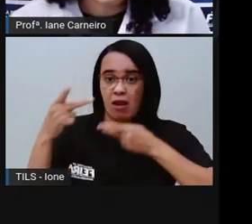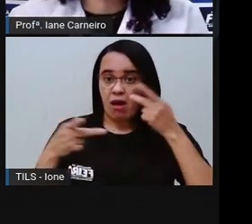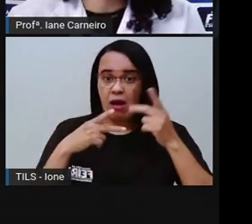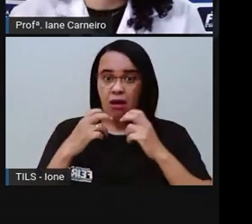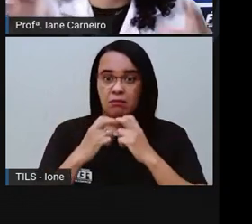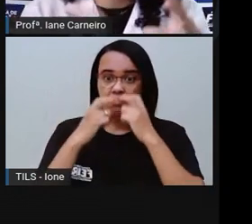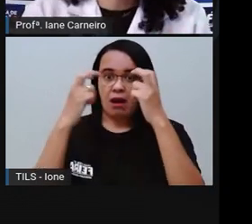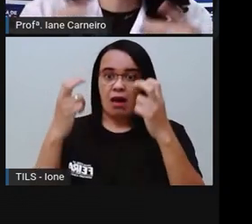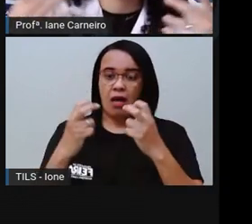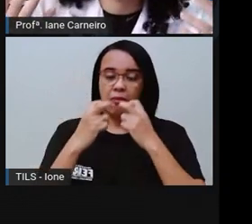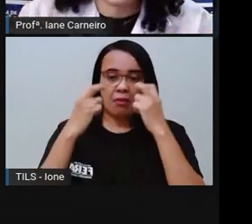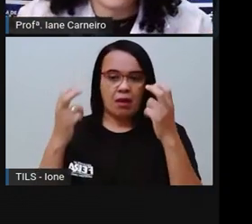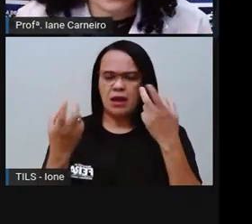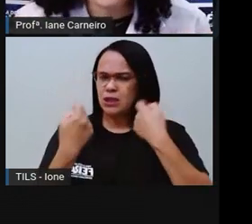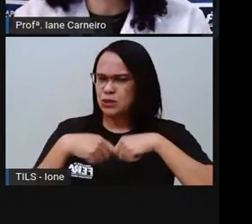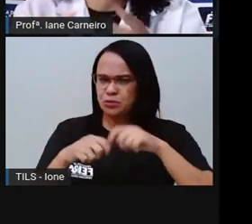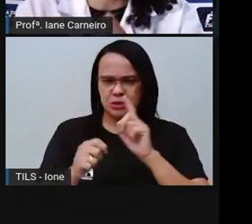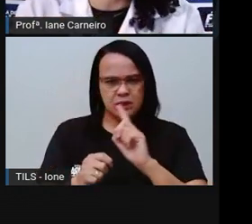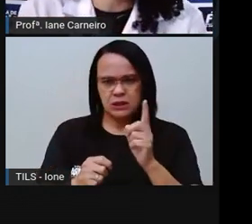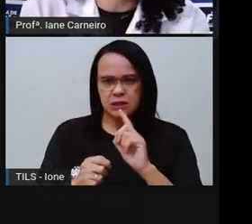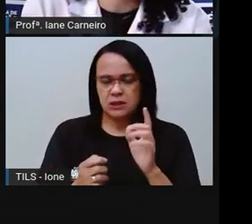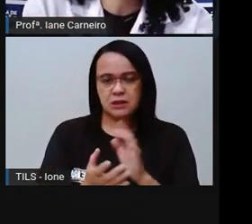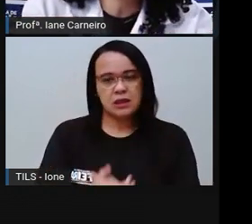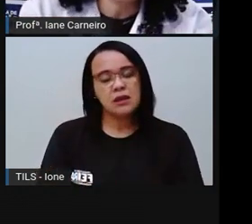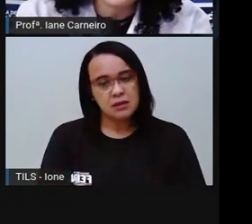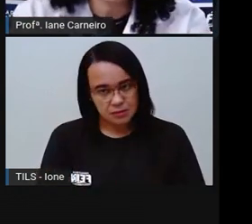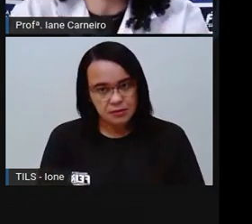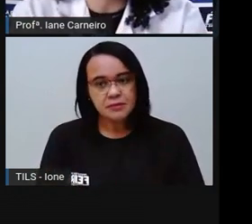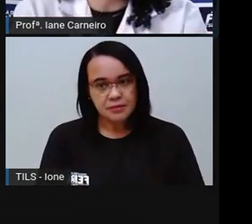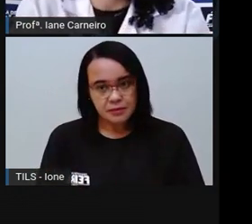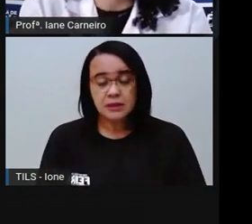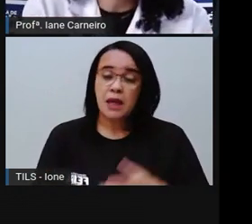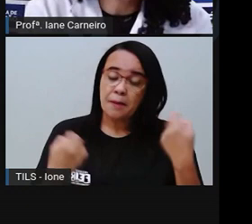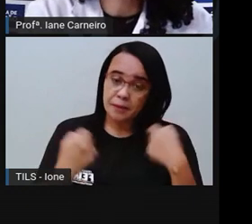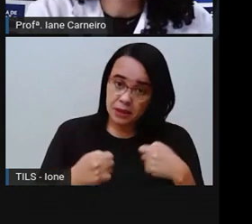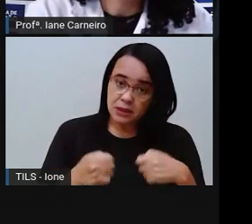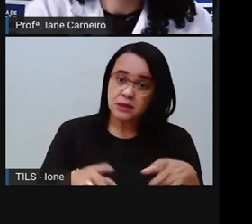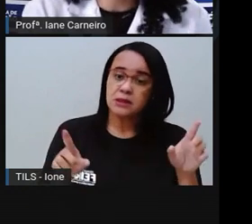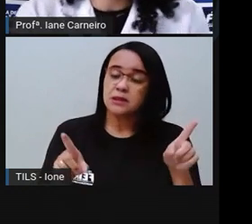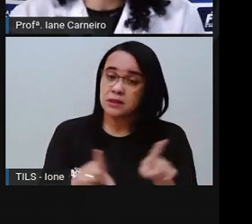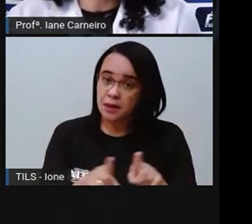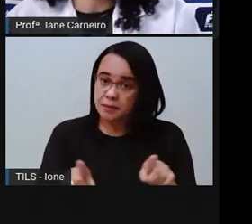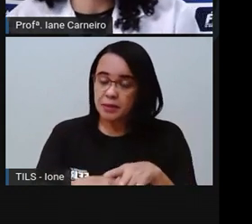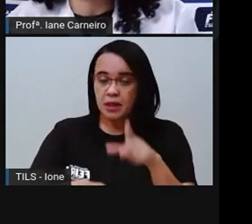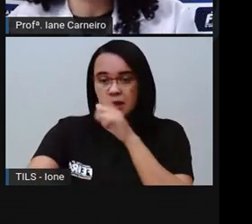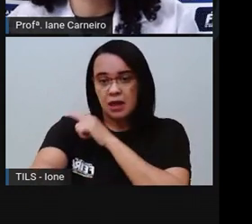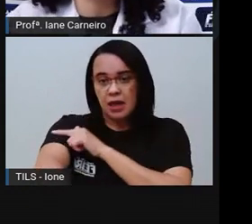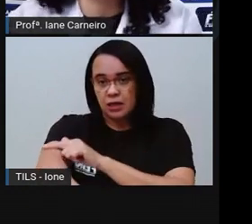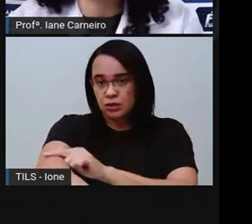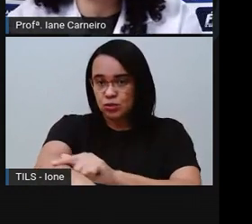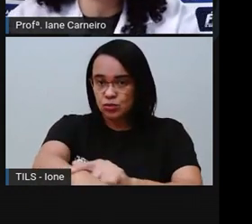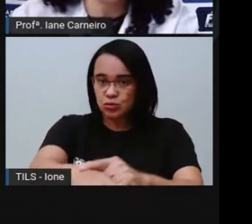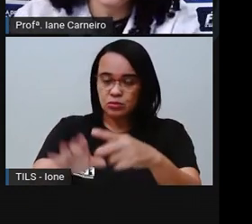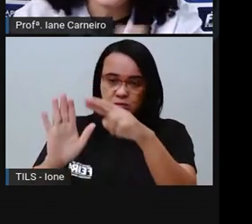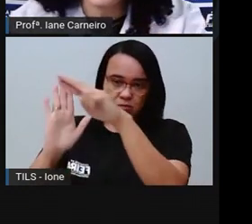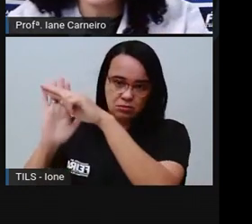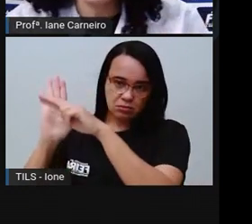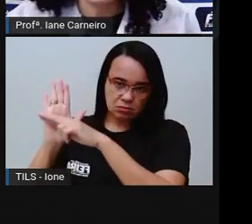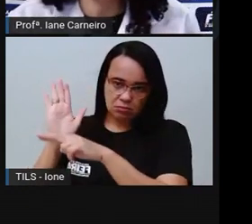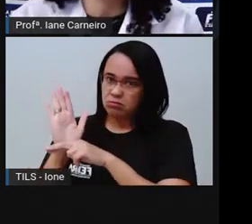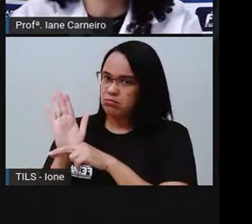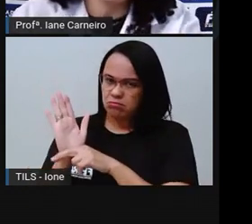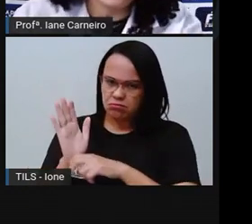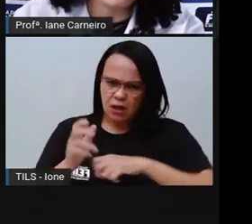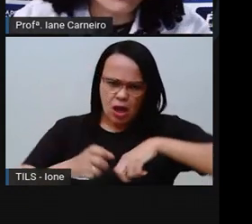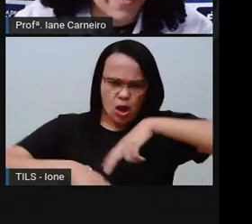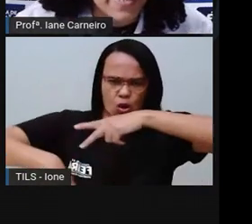mesa, né? Então, tem algumas regras que a gente precisa entender, né? Nesse restaurante. Também não é legal as crianças ficarem correndo